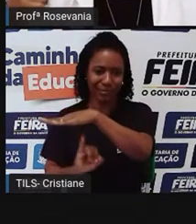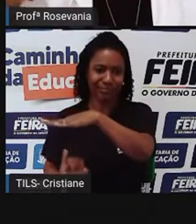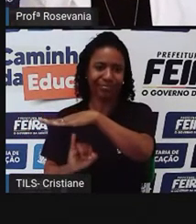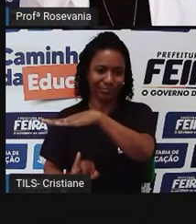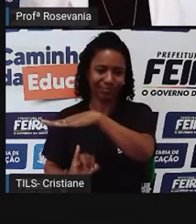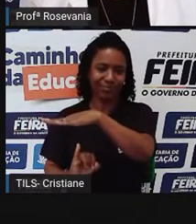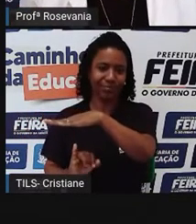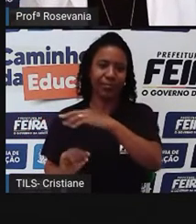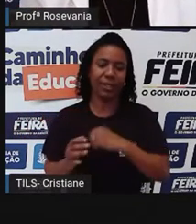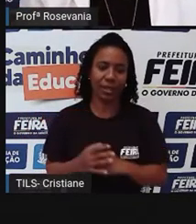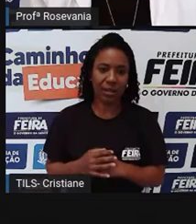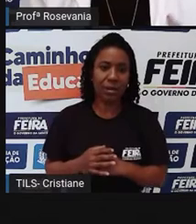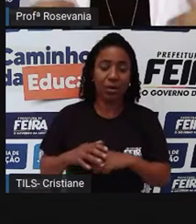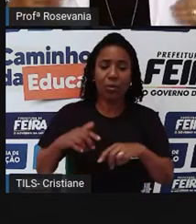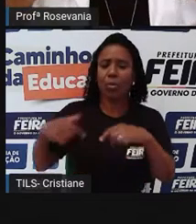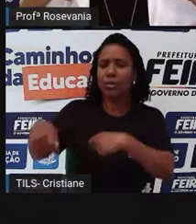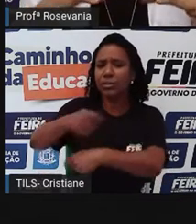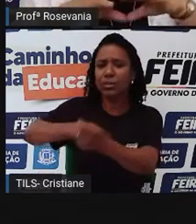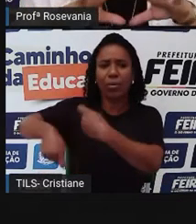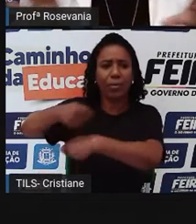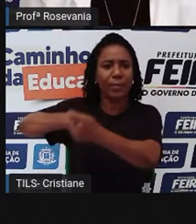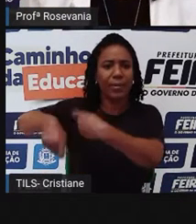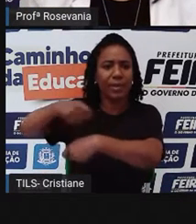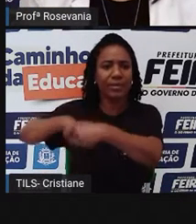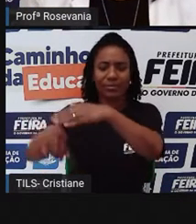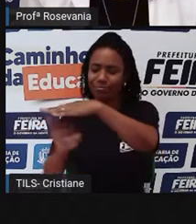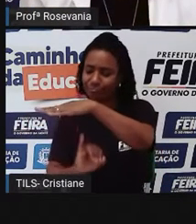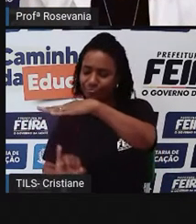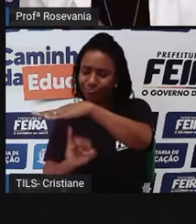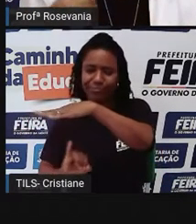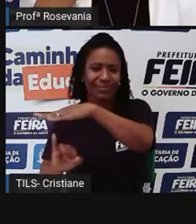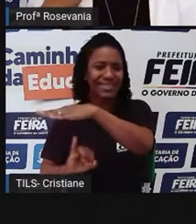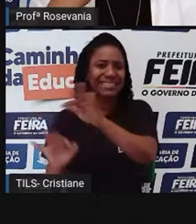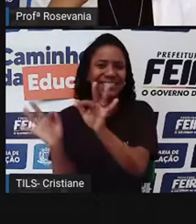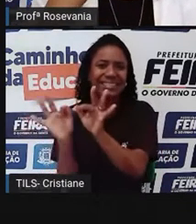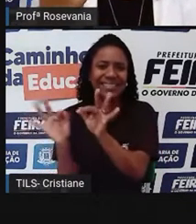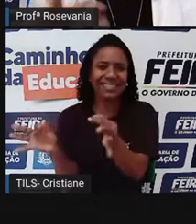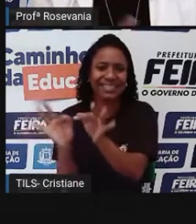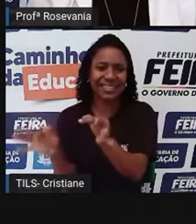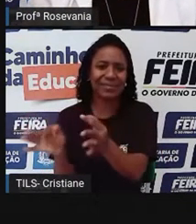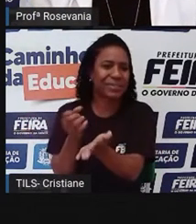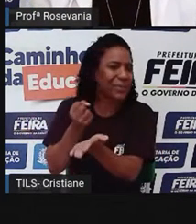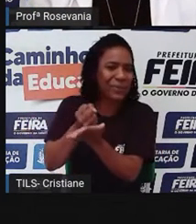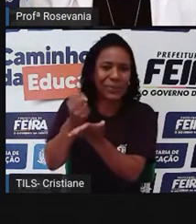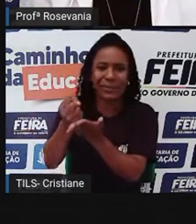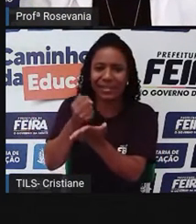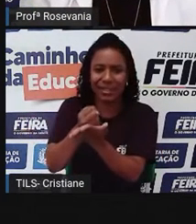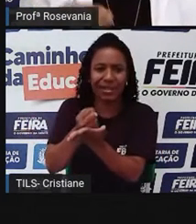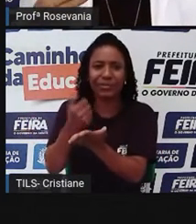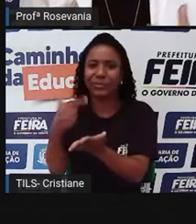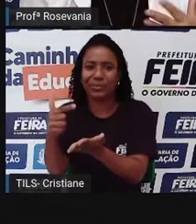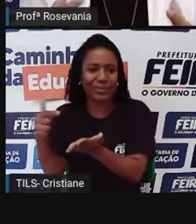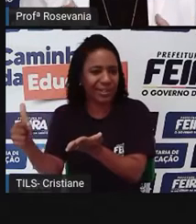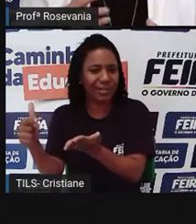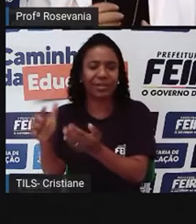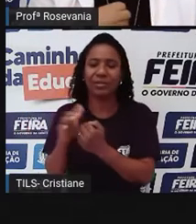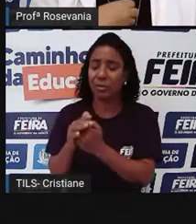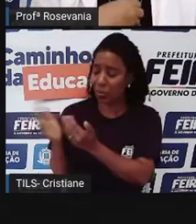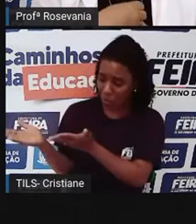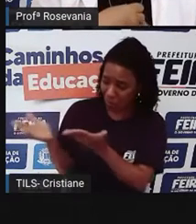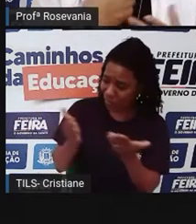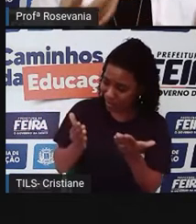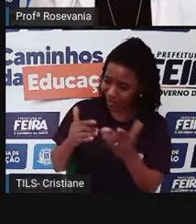à margem da formalidade, é aquela sem ser registrada, aquela mesmo de contrato, né, de boca, sem você